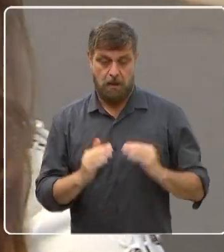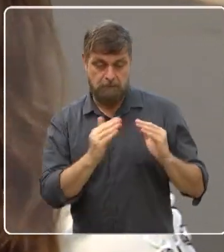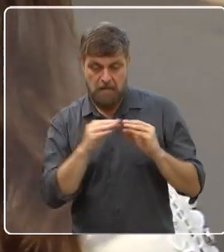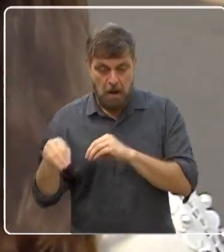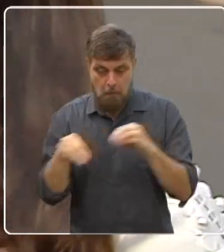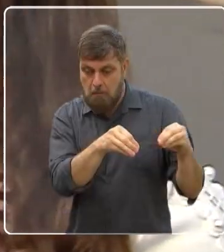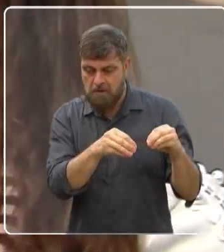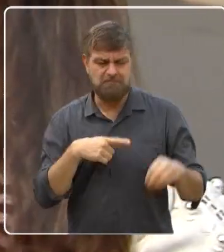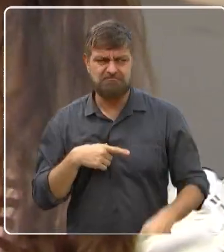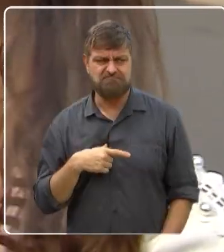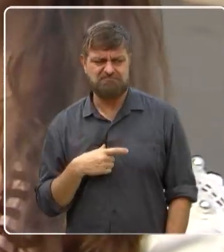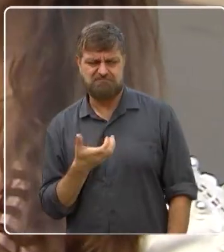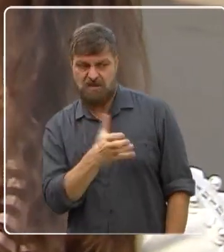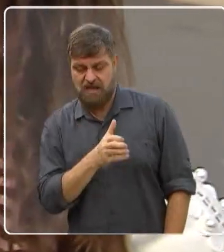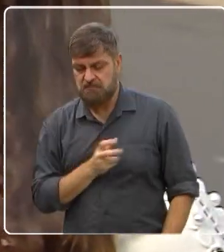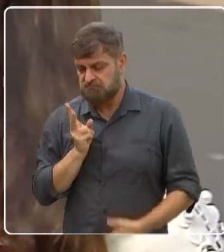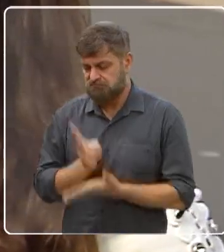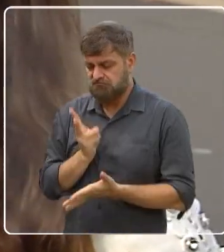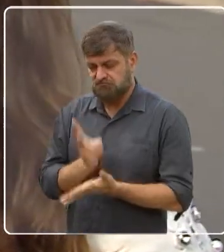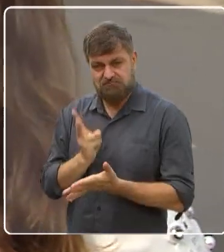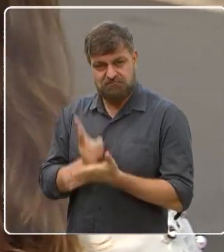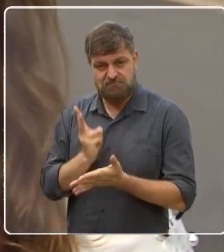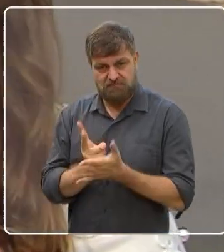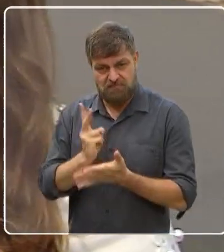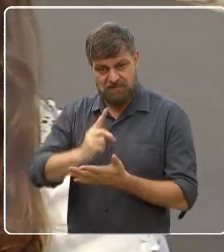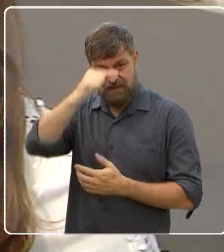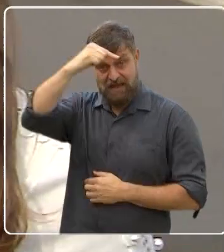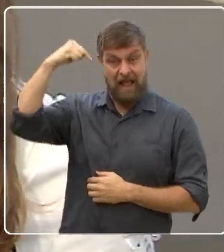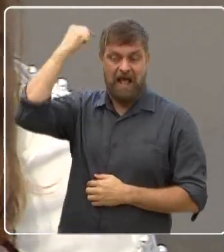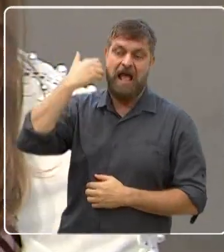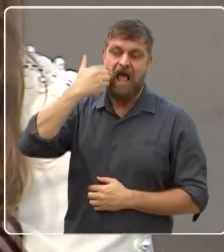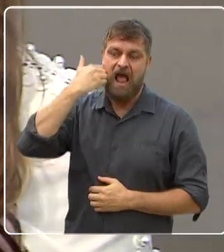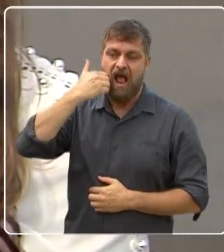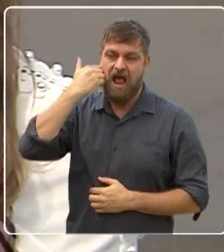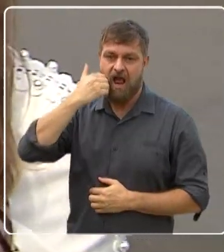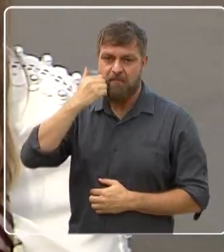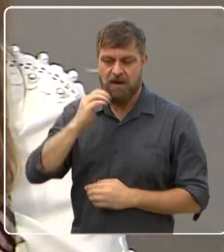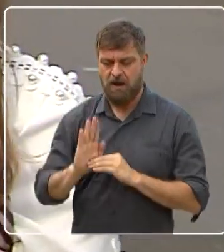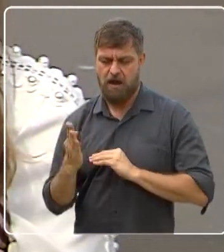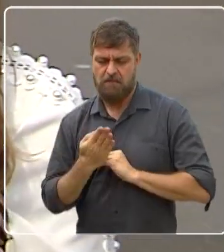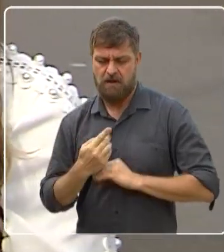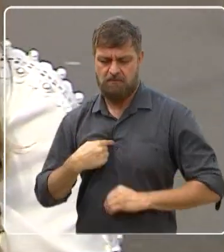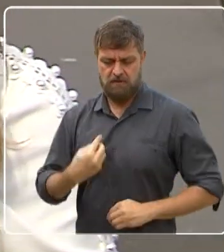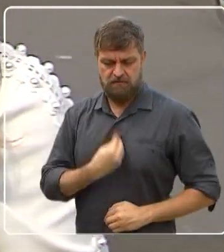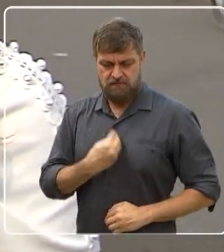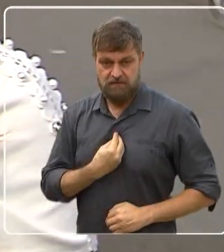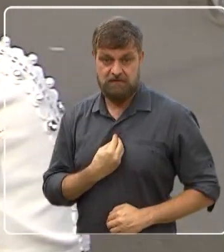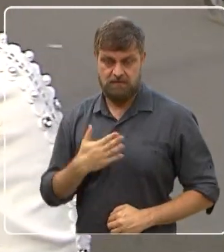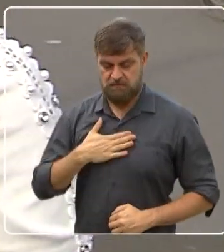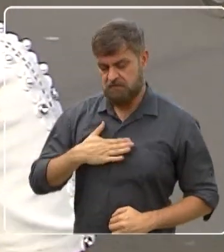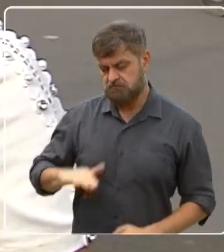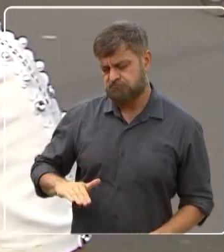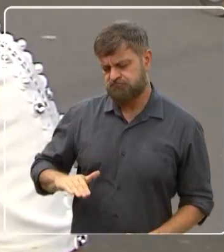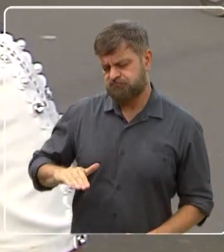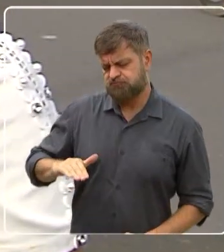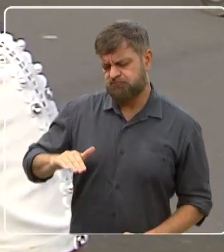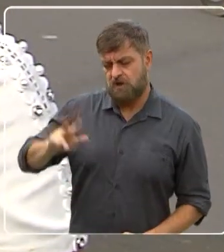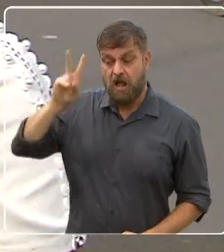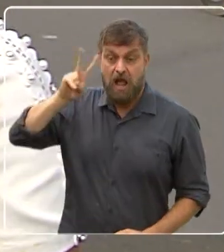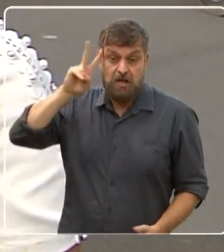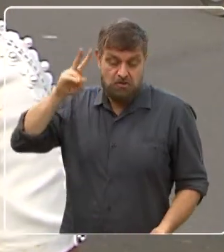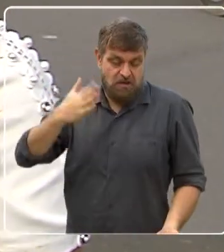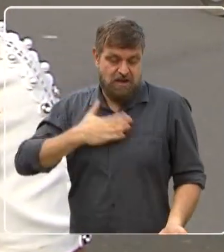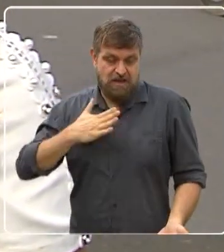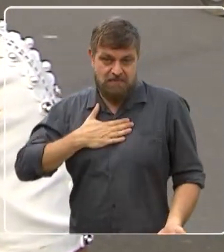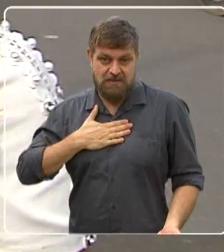lugar, mas eu quis morar aqui, escolhi morar aqui, né? Então foi aqui que eu passei a maior parte, né? Da minha história foi aqui.